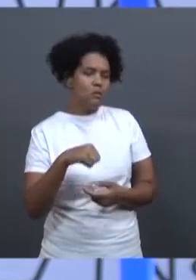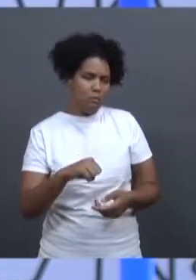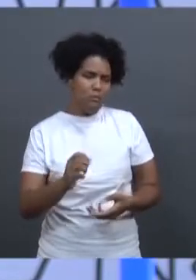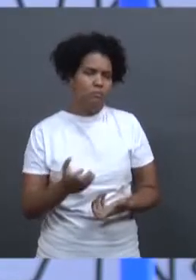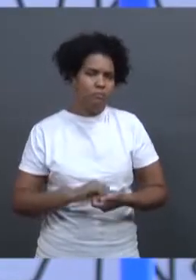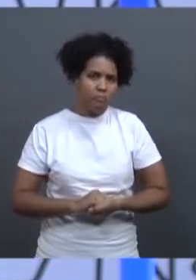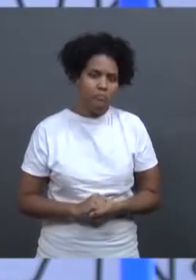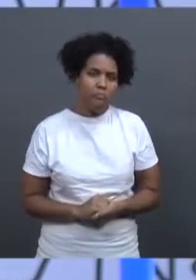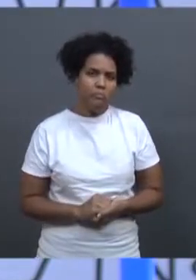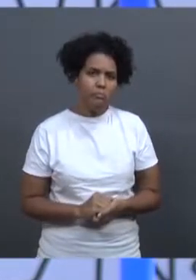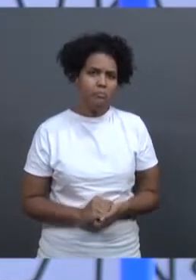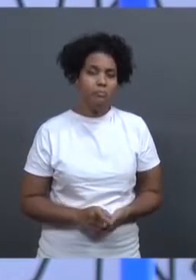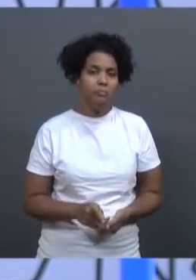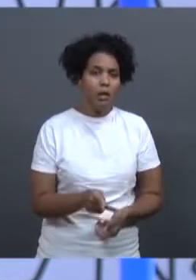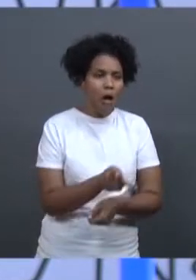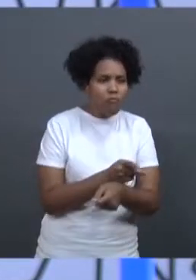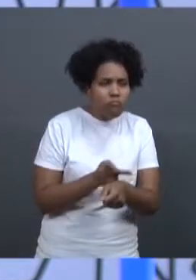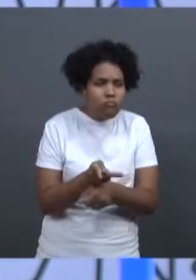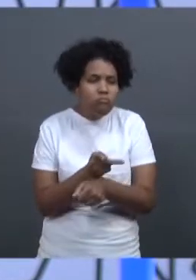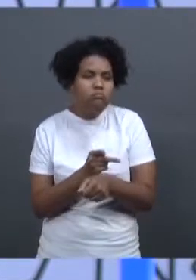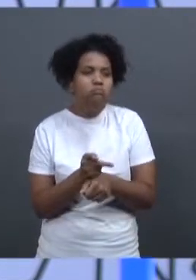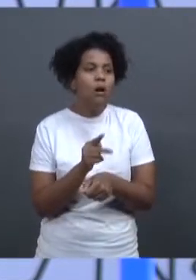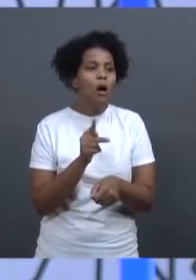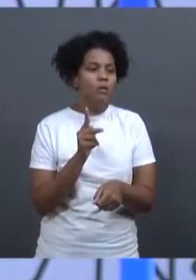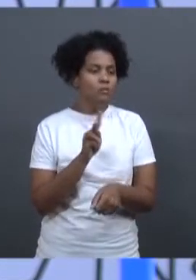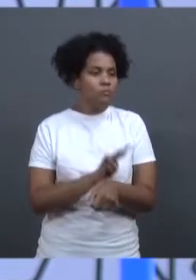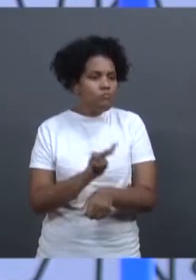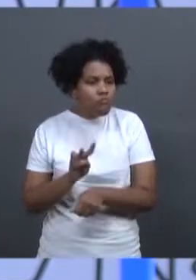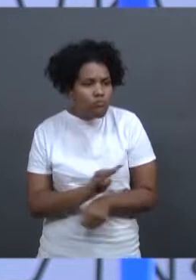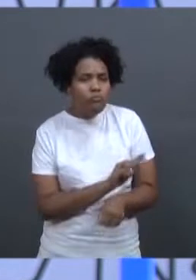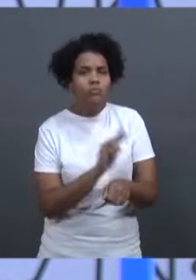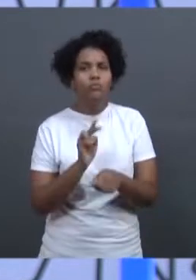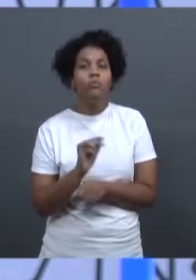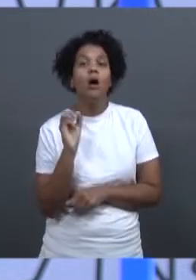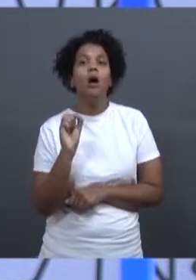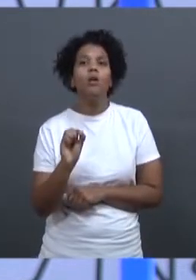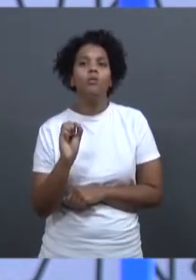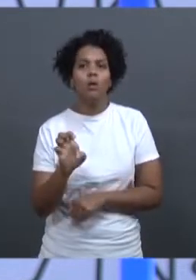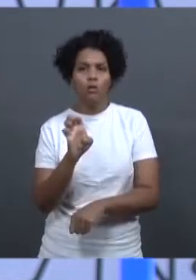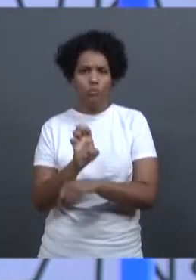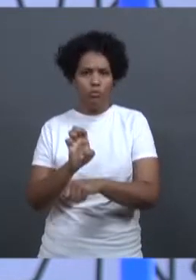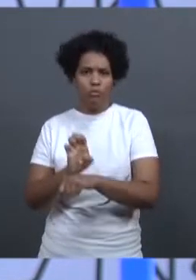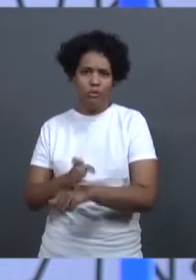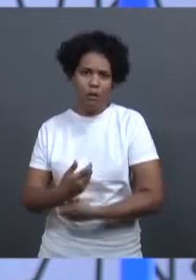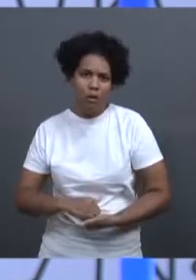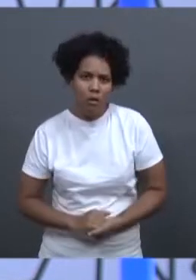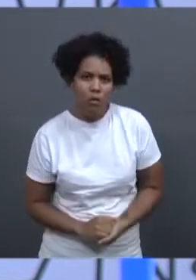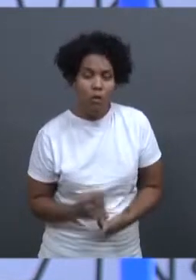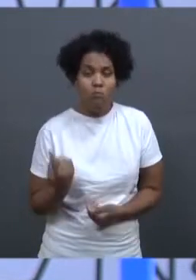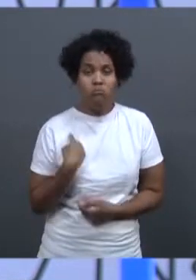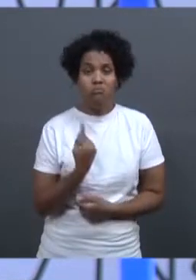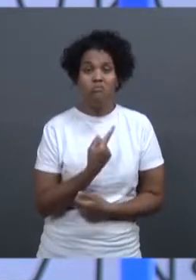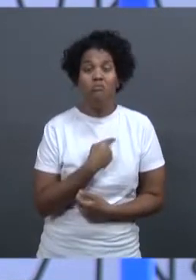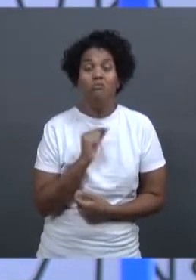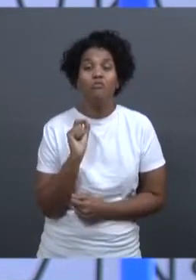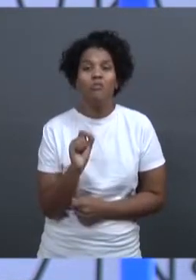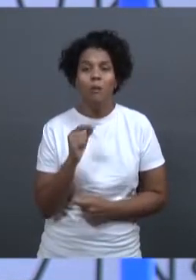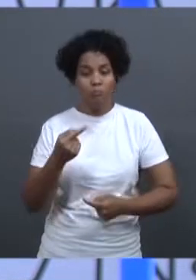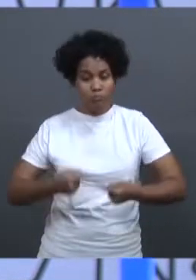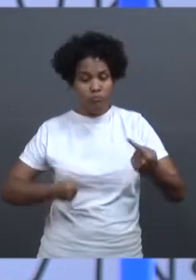fiscalização é competência do estado. O nosso sistema de... Nossa política ambiental,